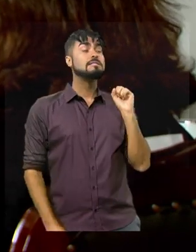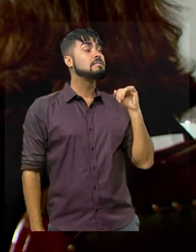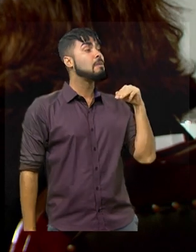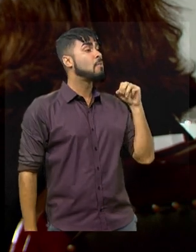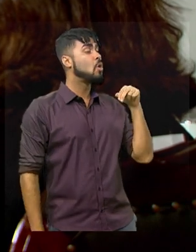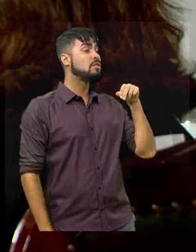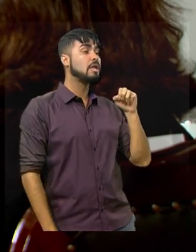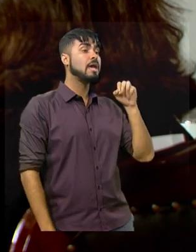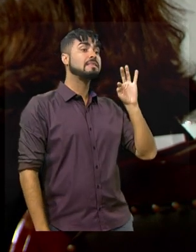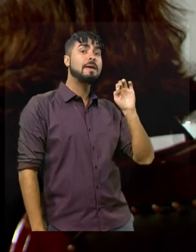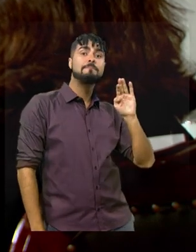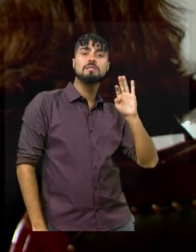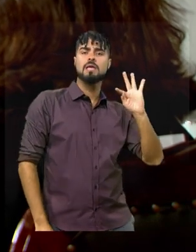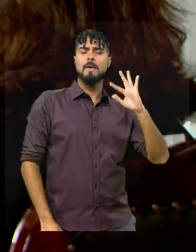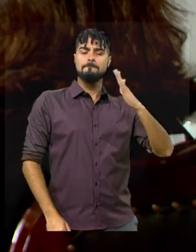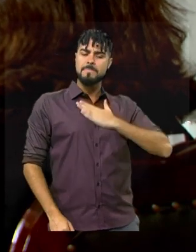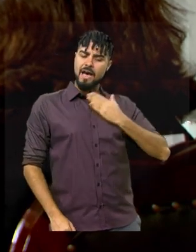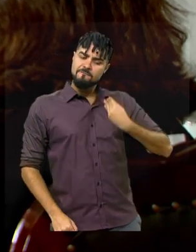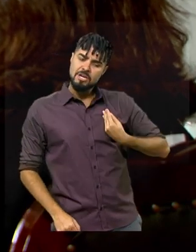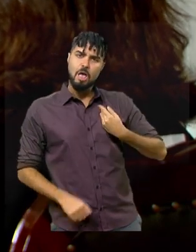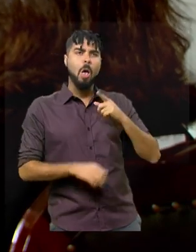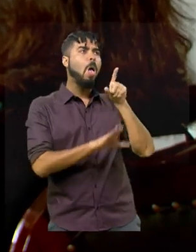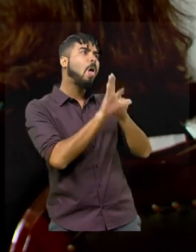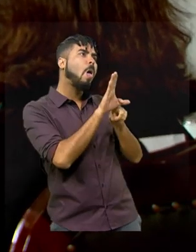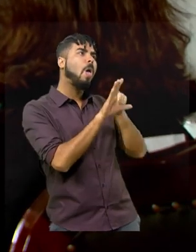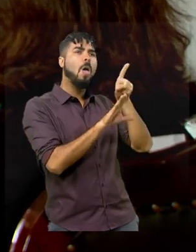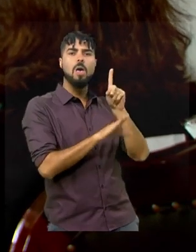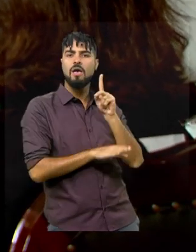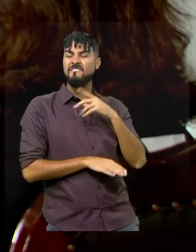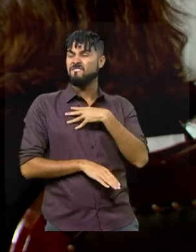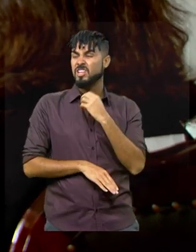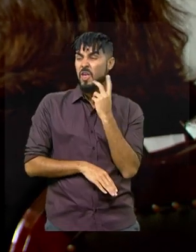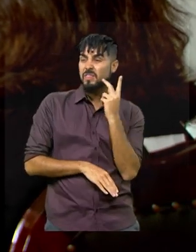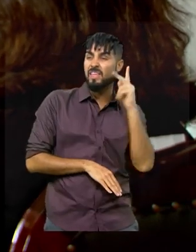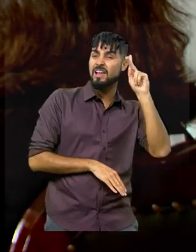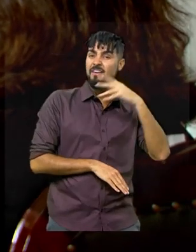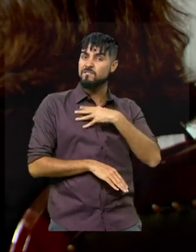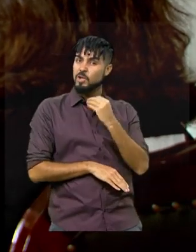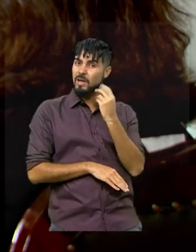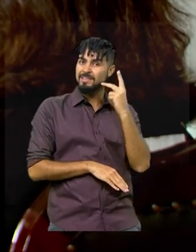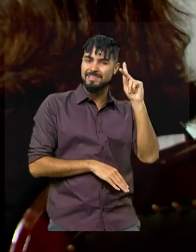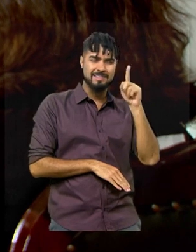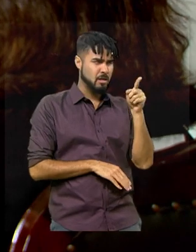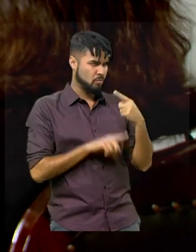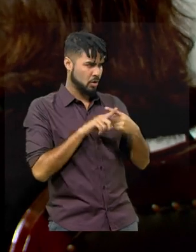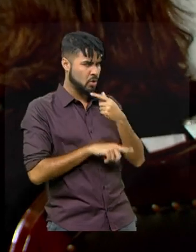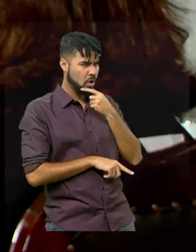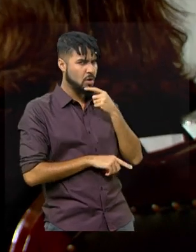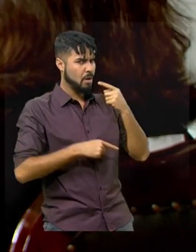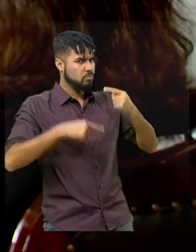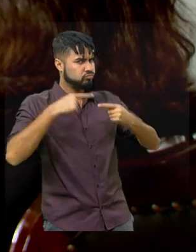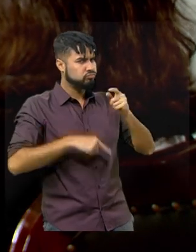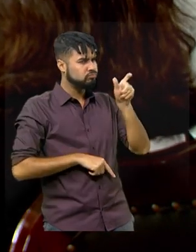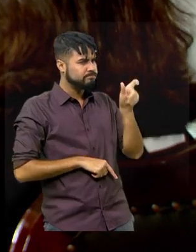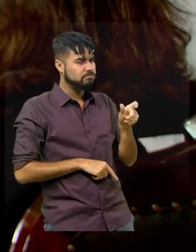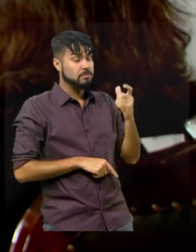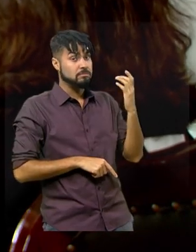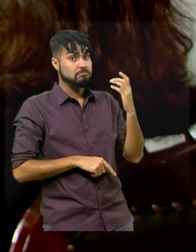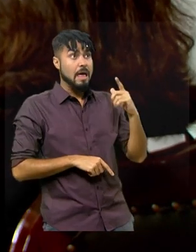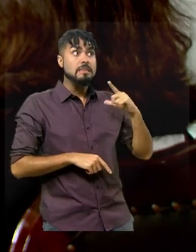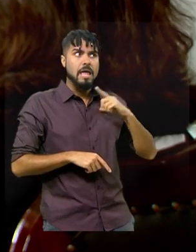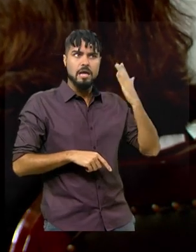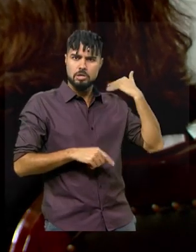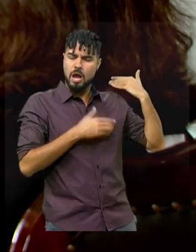a pessoa tem luz própria, tem as próprias... E não como a filha de Ramos Tebet, porque a gente está falando de um político que teve